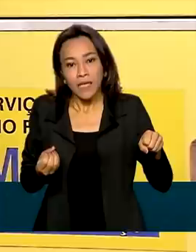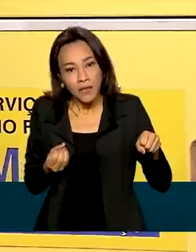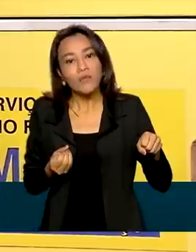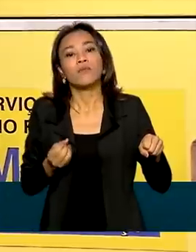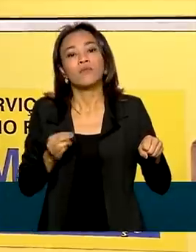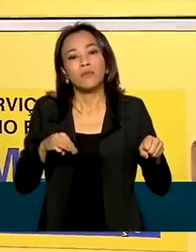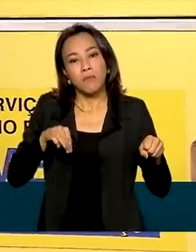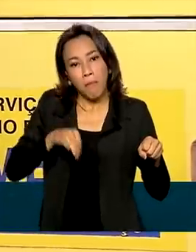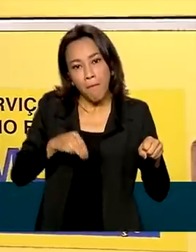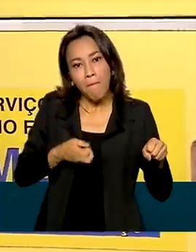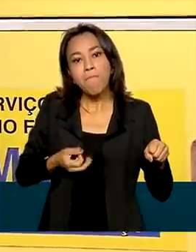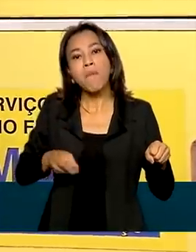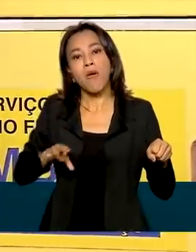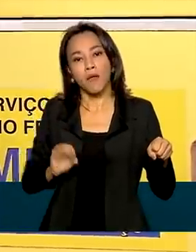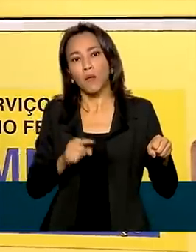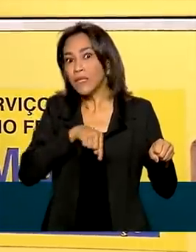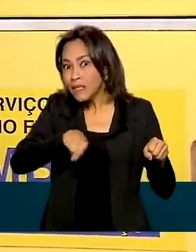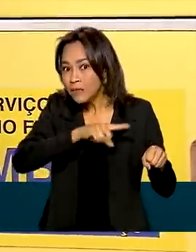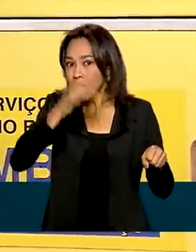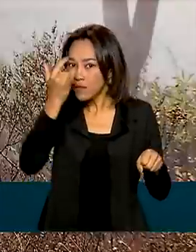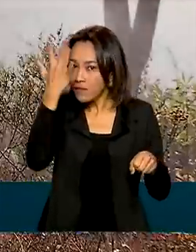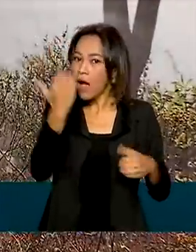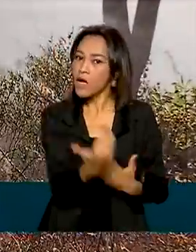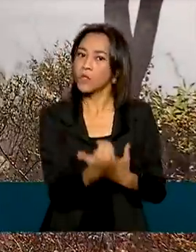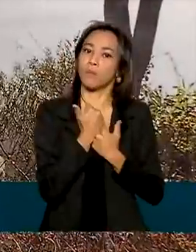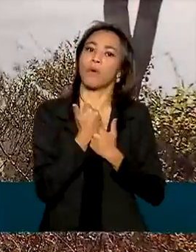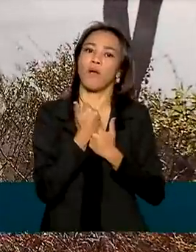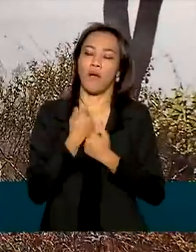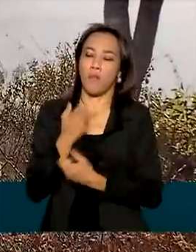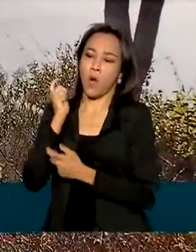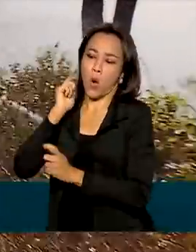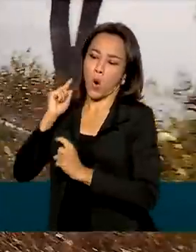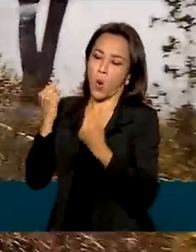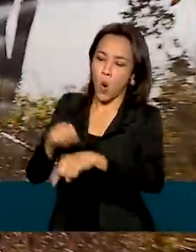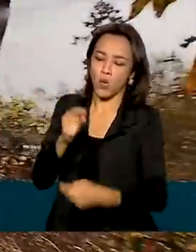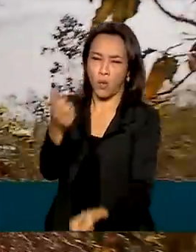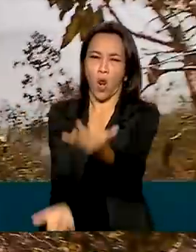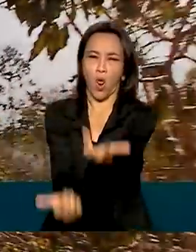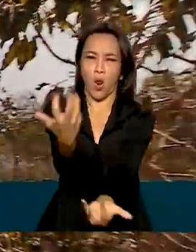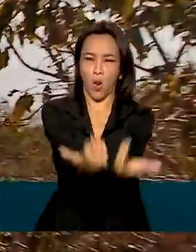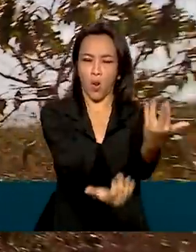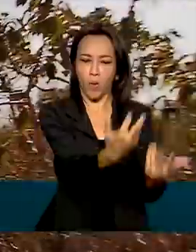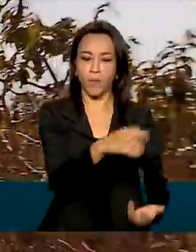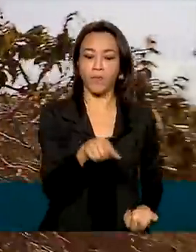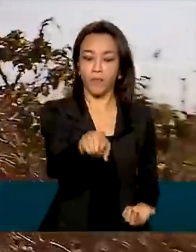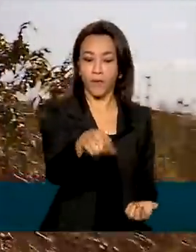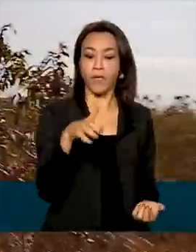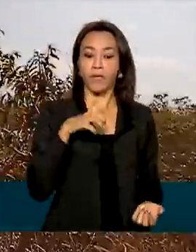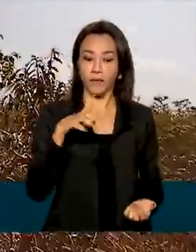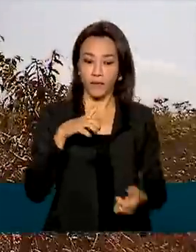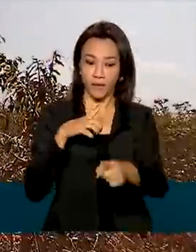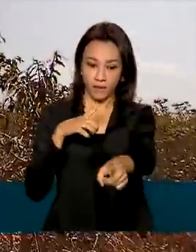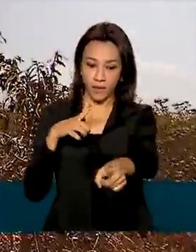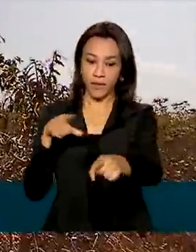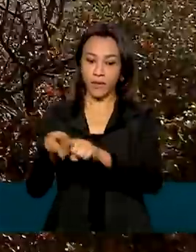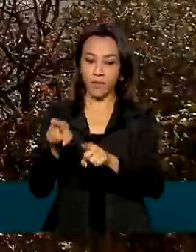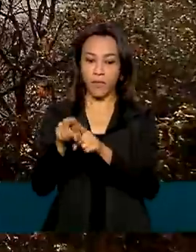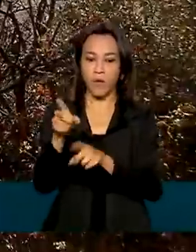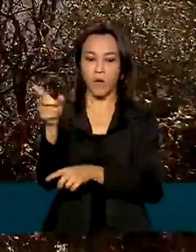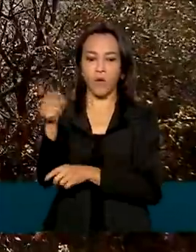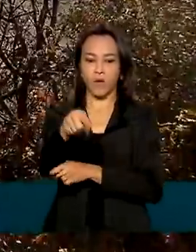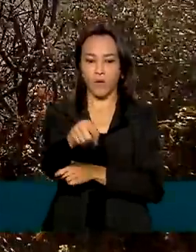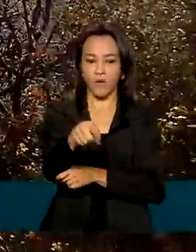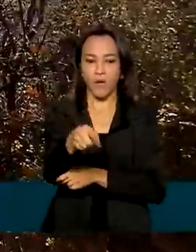Tudo isso para facilitar o trabalho de combate ao fogo. Em cima do veículo, um esguicho canhão de longo alcance.